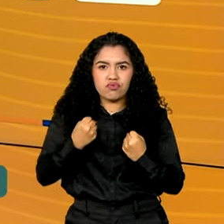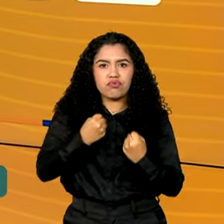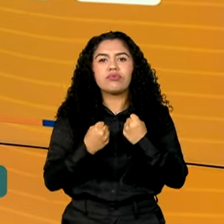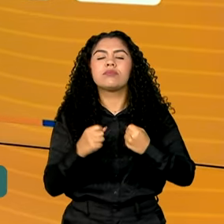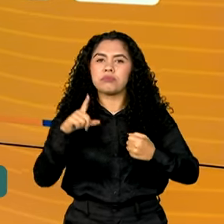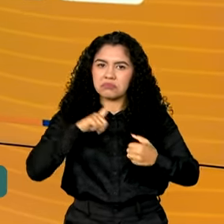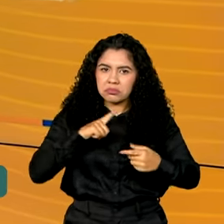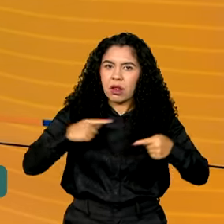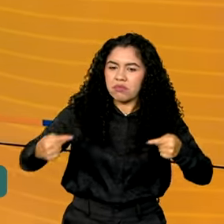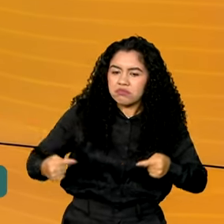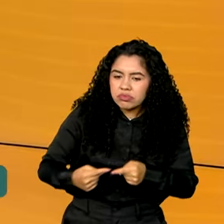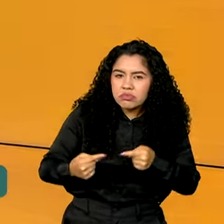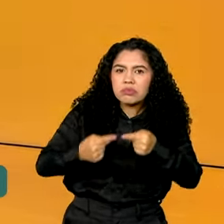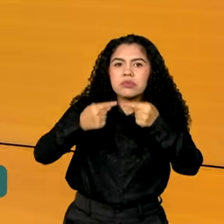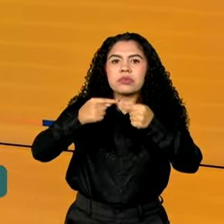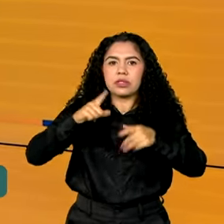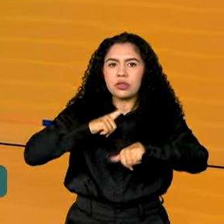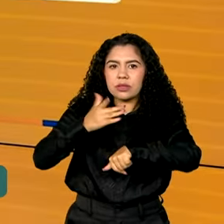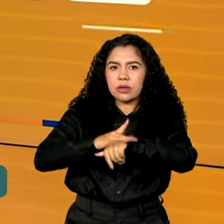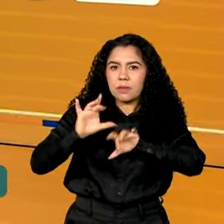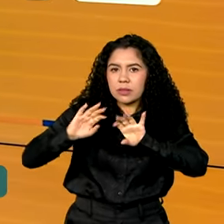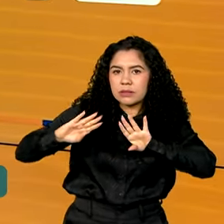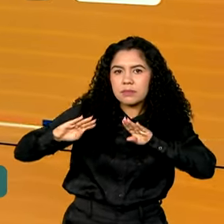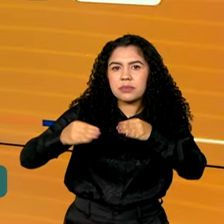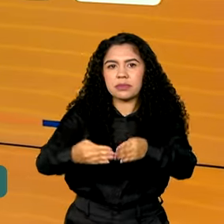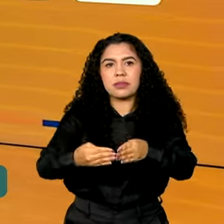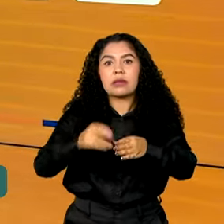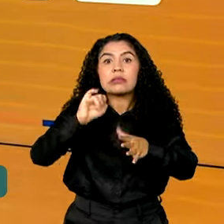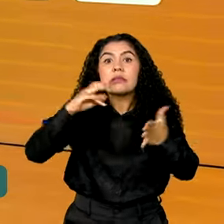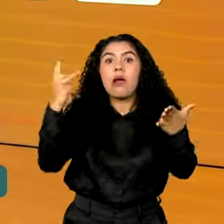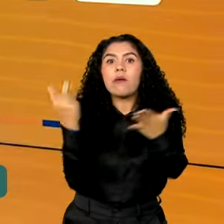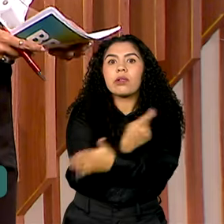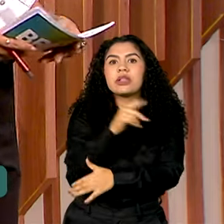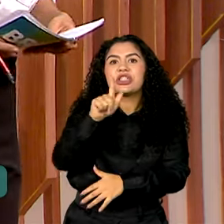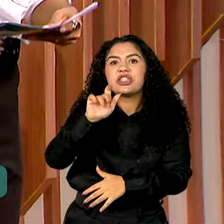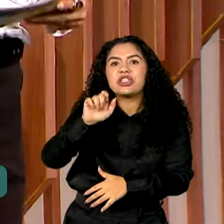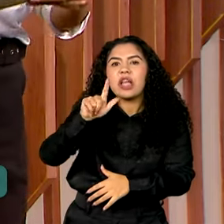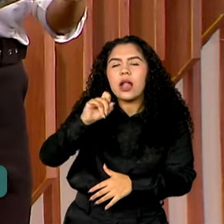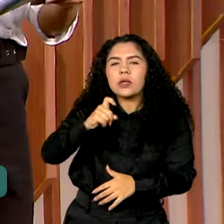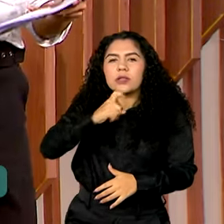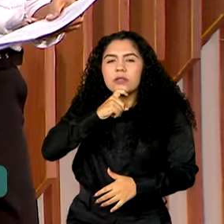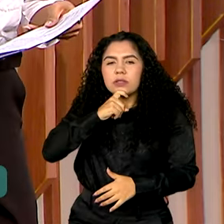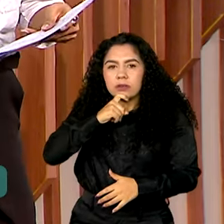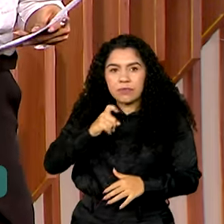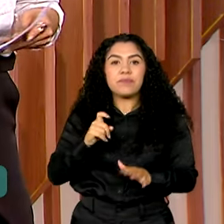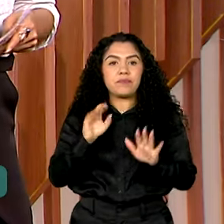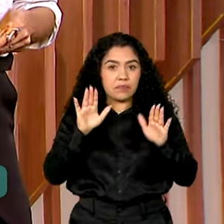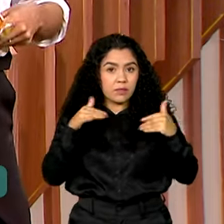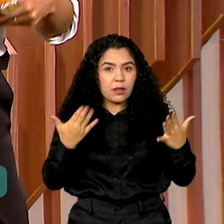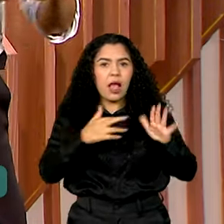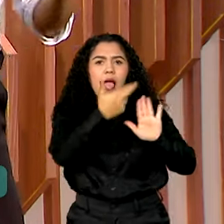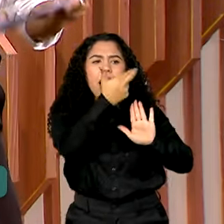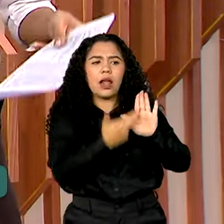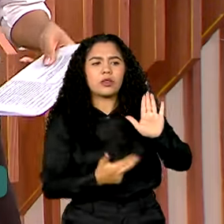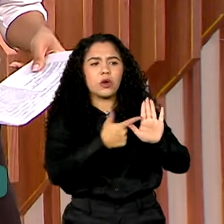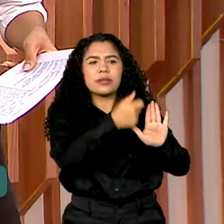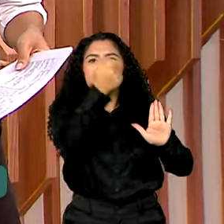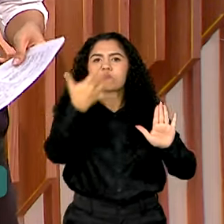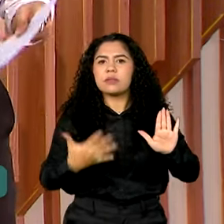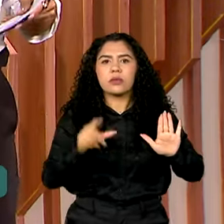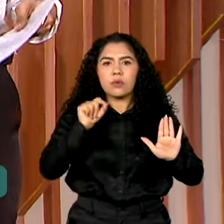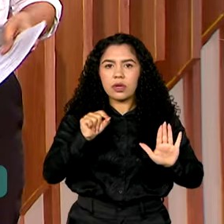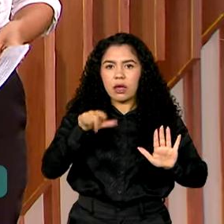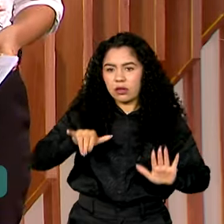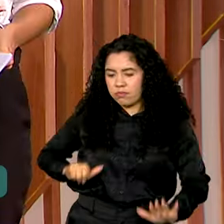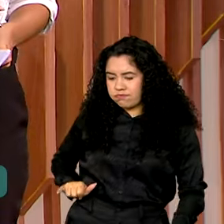voar, com treinamento específico para as condições de gelo. Ainda, segundo o relatório, o avião voou normalmente